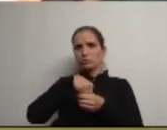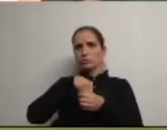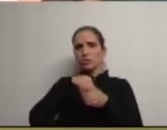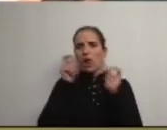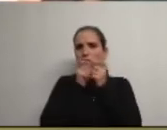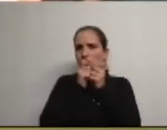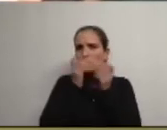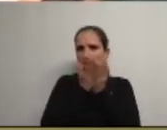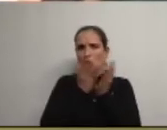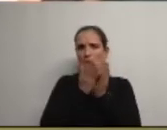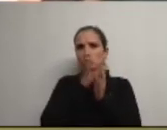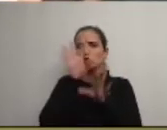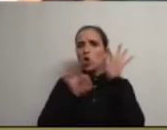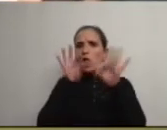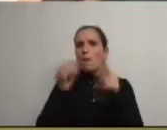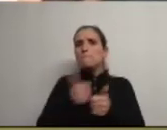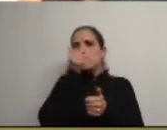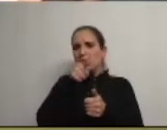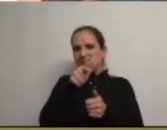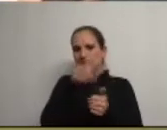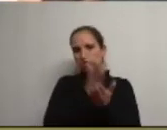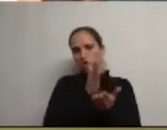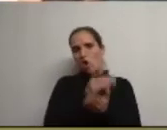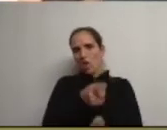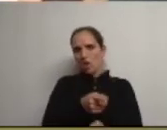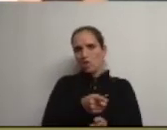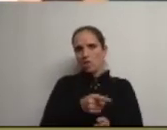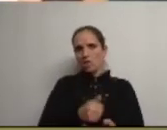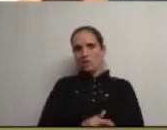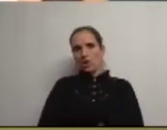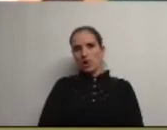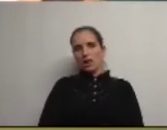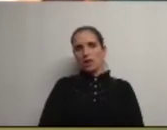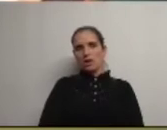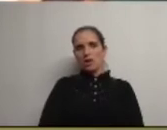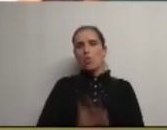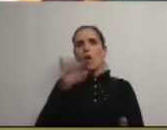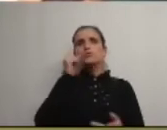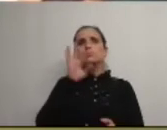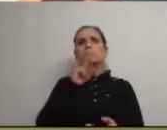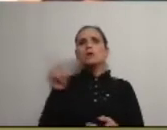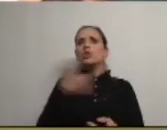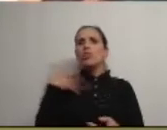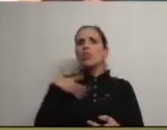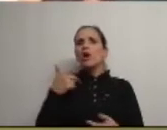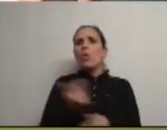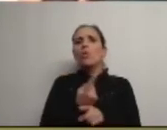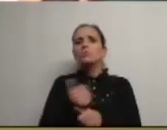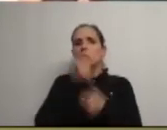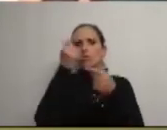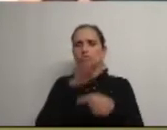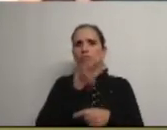próximo da escola para escolher o melhor para aquela escola quais são os pais que não querem o melhor para os seus filhos